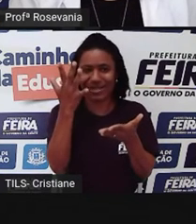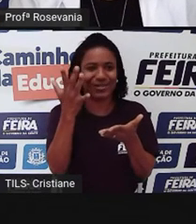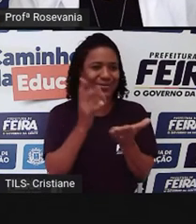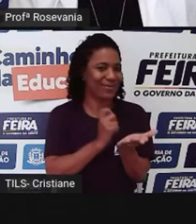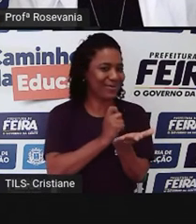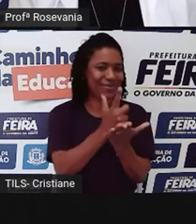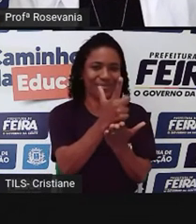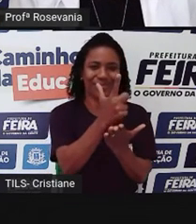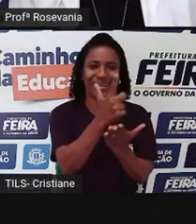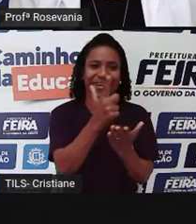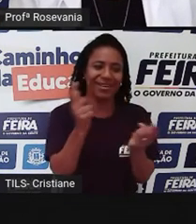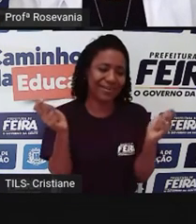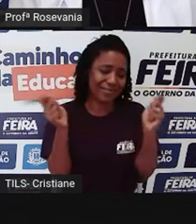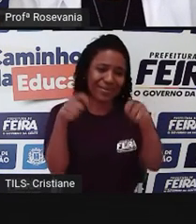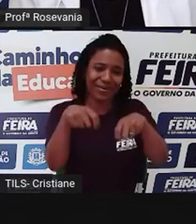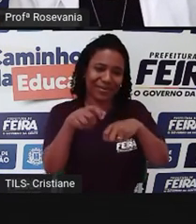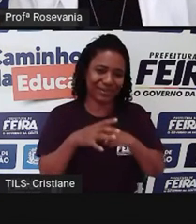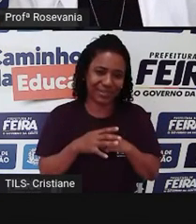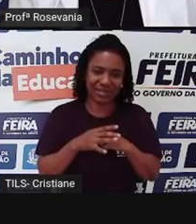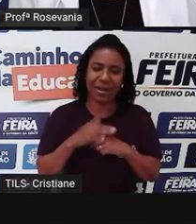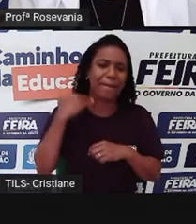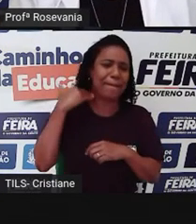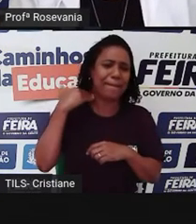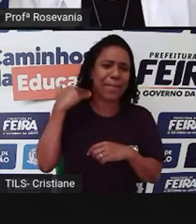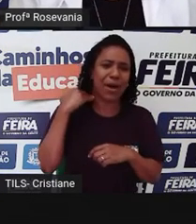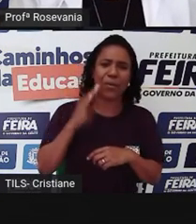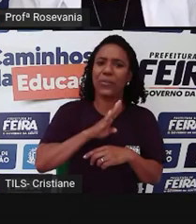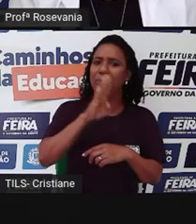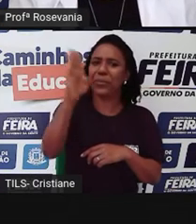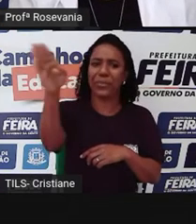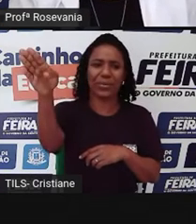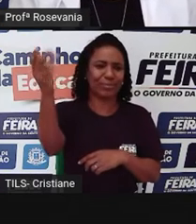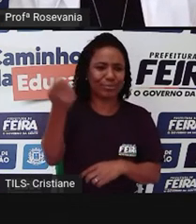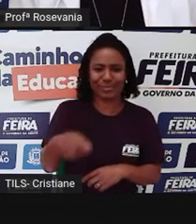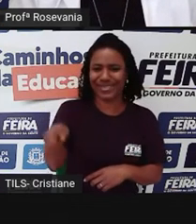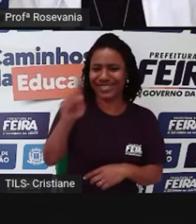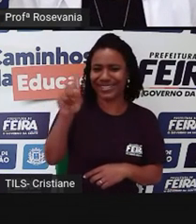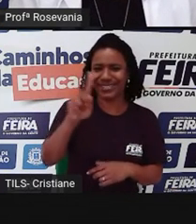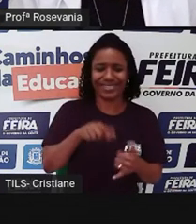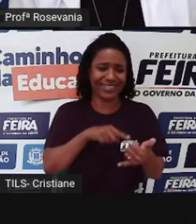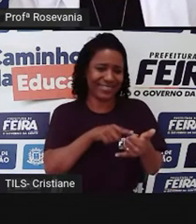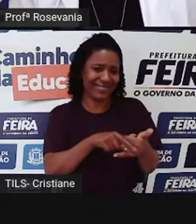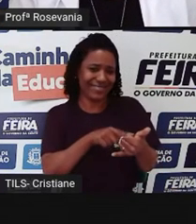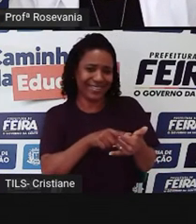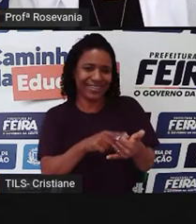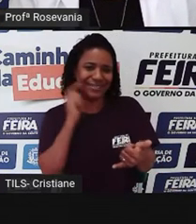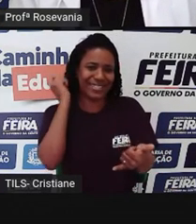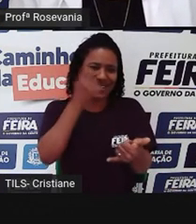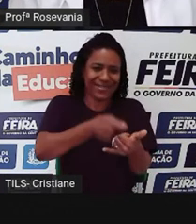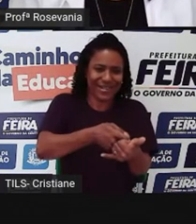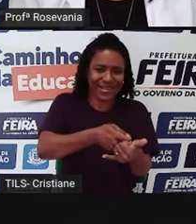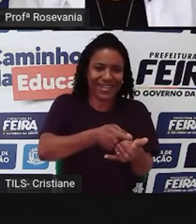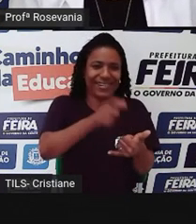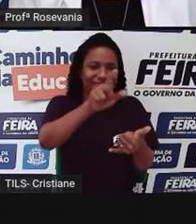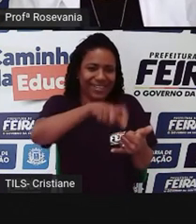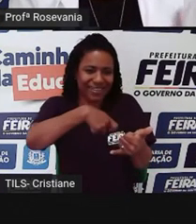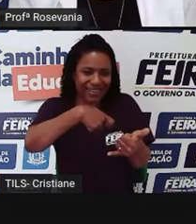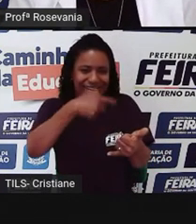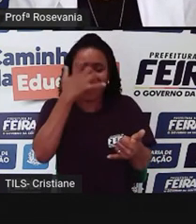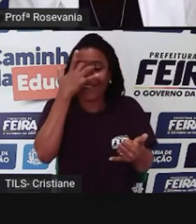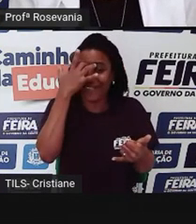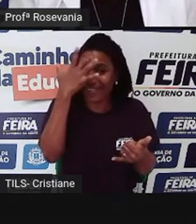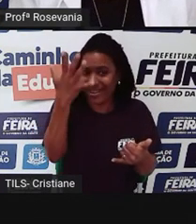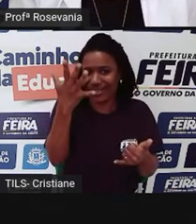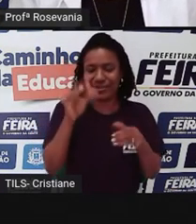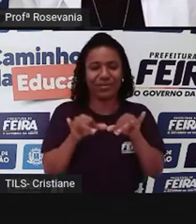fazendo, eu não preciso mais ir ao banco para abrir conta, nem para pagar a conta, não preciso mais sair de casa para ir no supermercado, poder